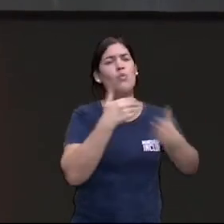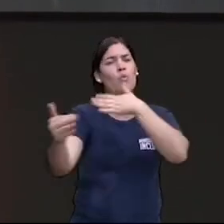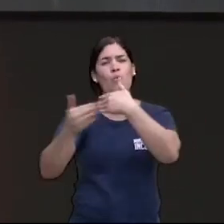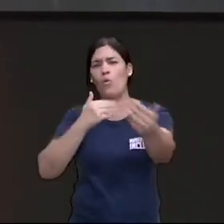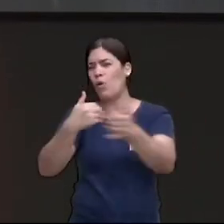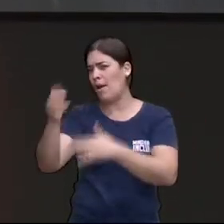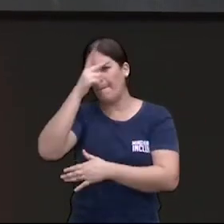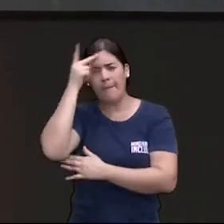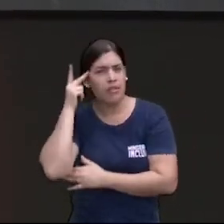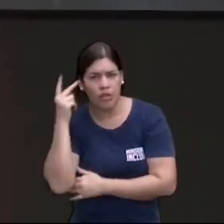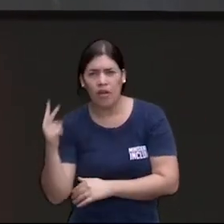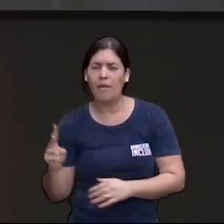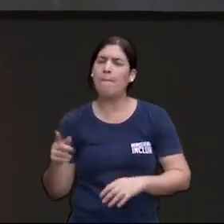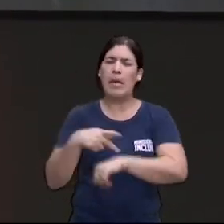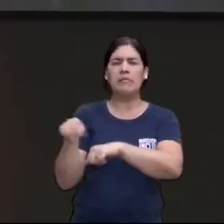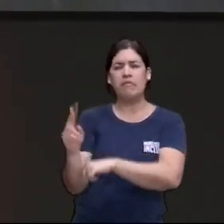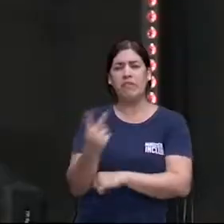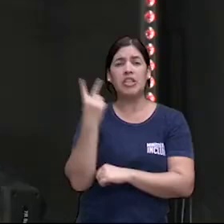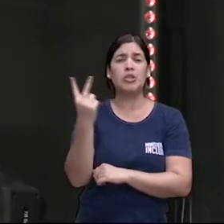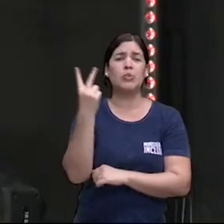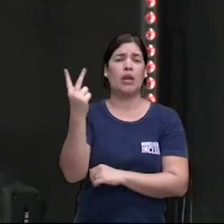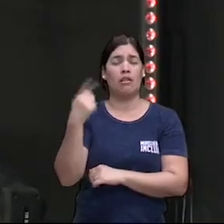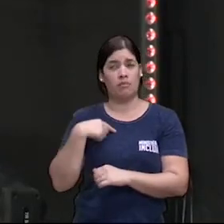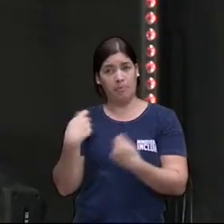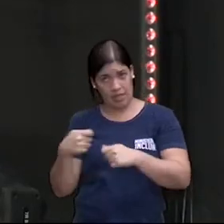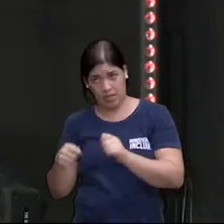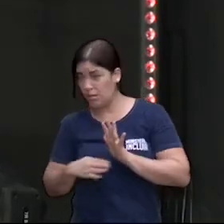cubano o que for precisa a gente vai ajudar